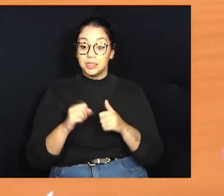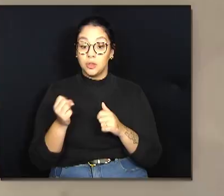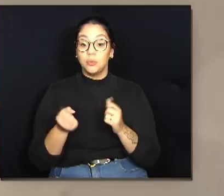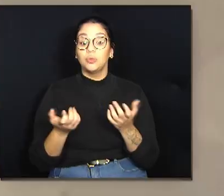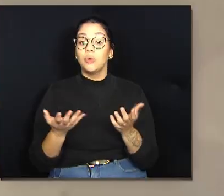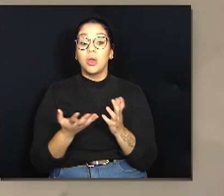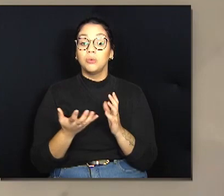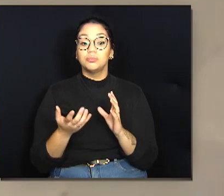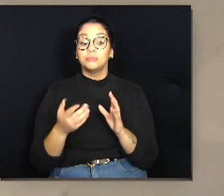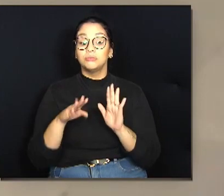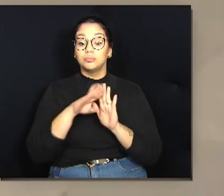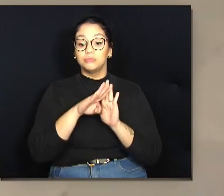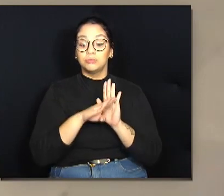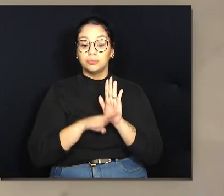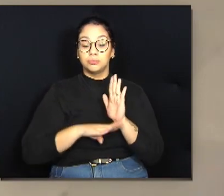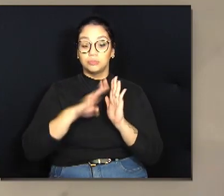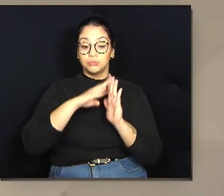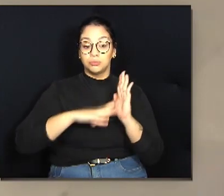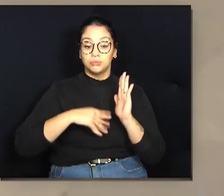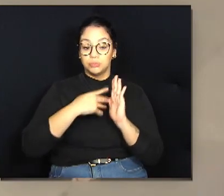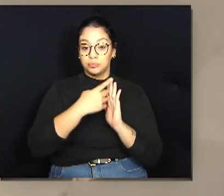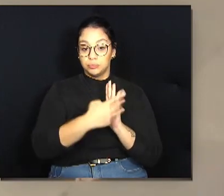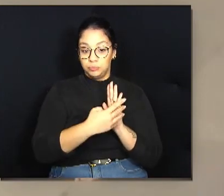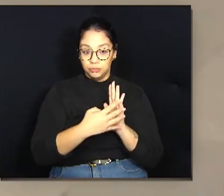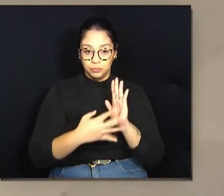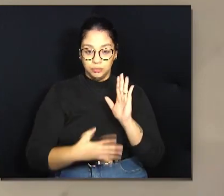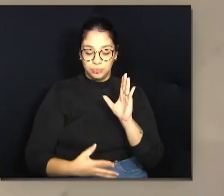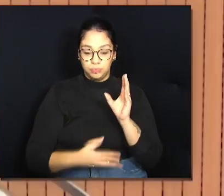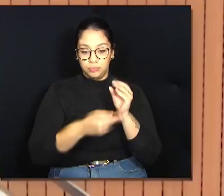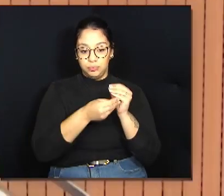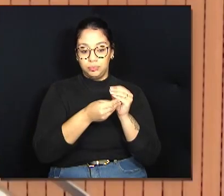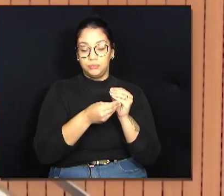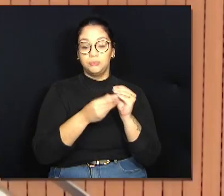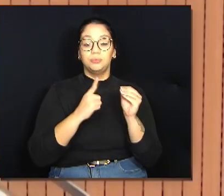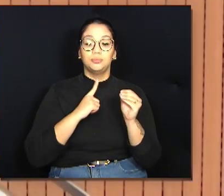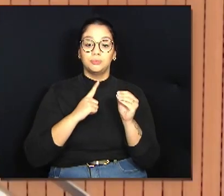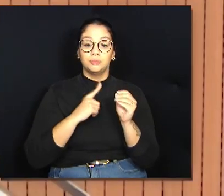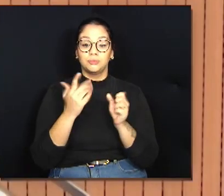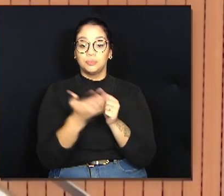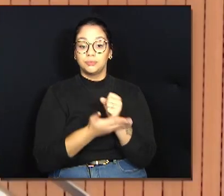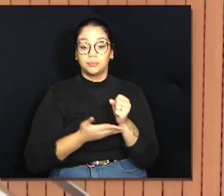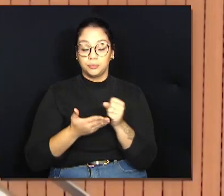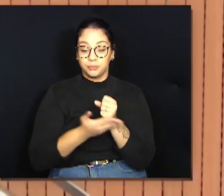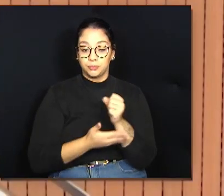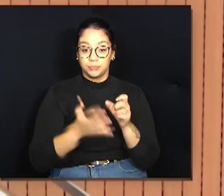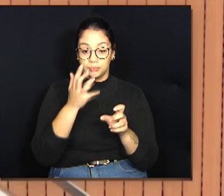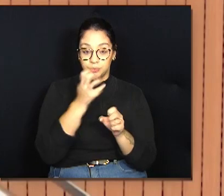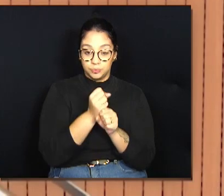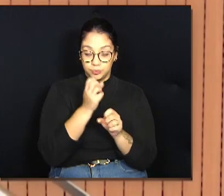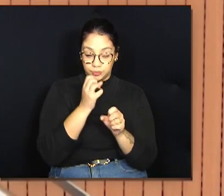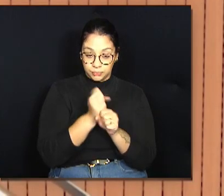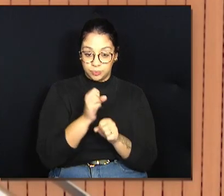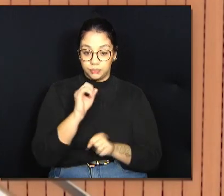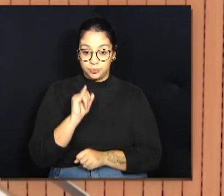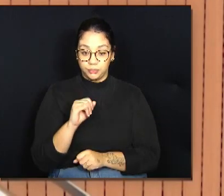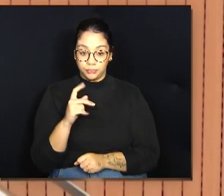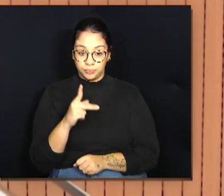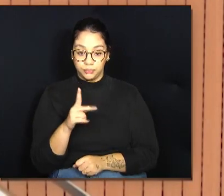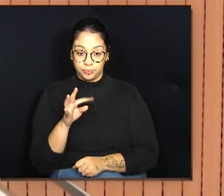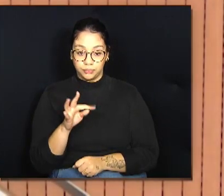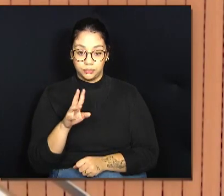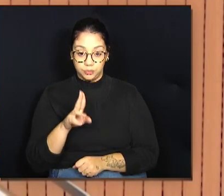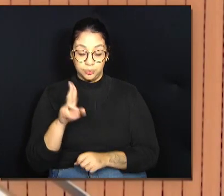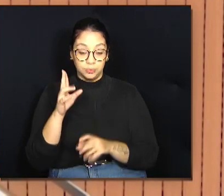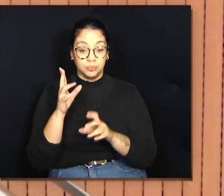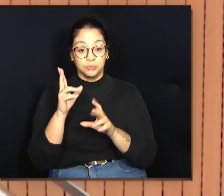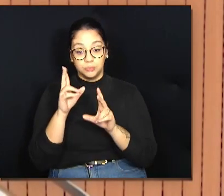utilizados nas planilhas, anexos e tabelas que fundamentam o cálculo para definir o valor da construção, embasando